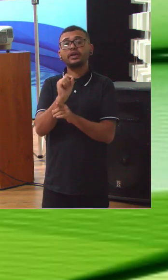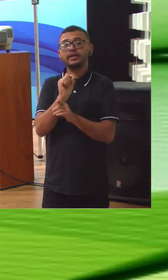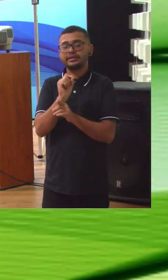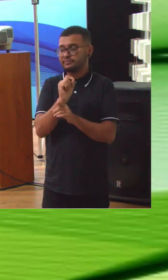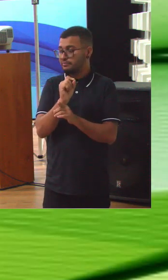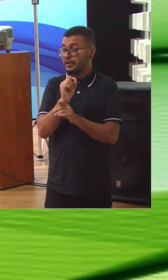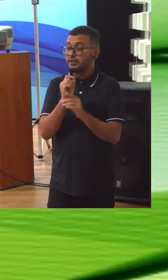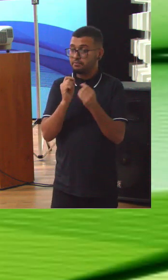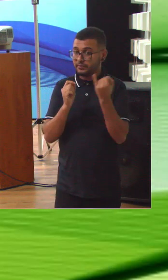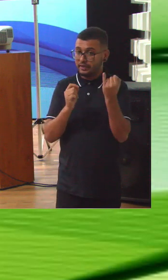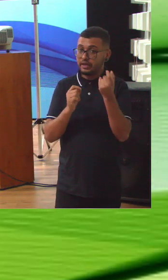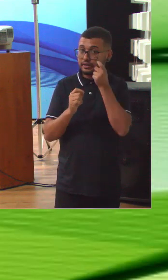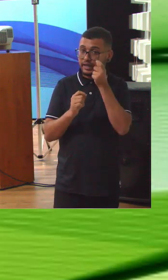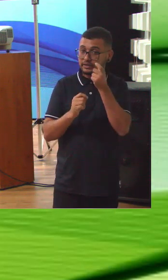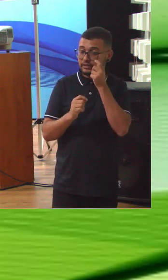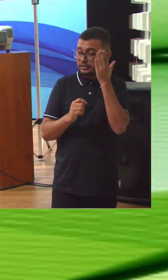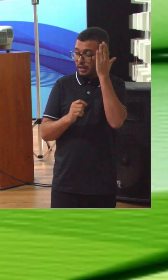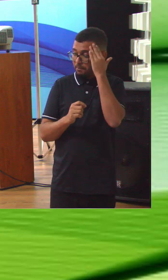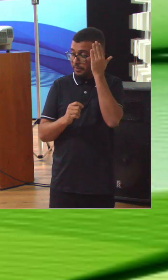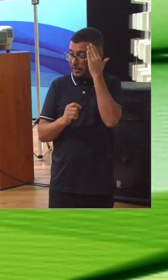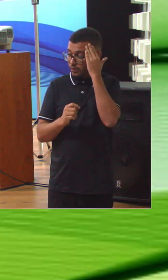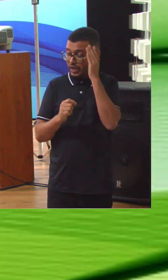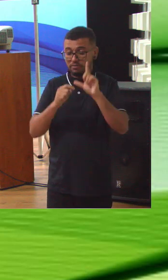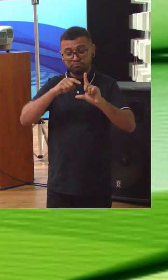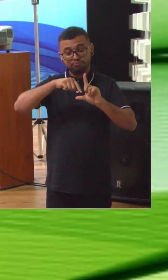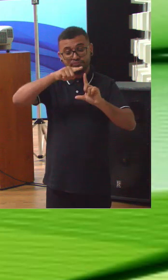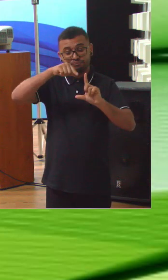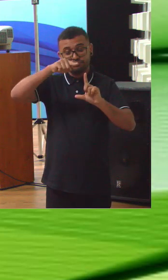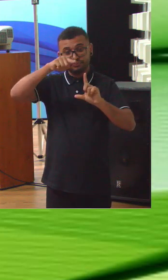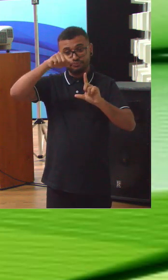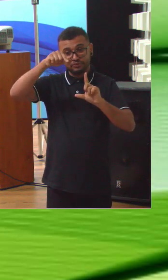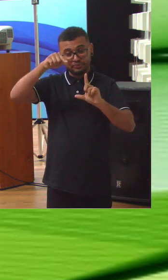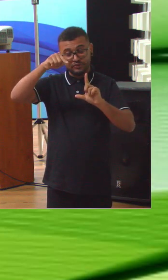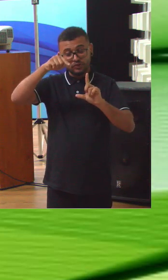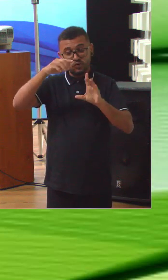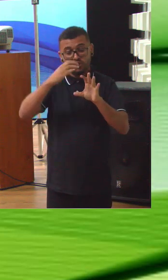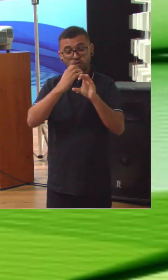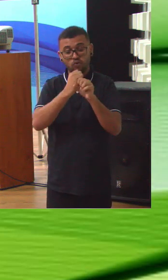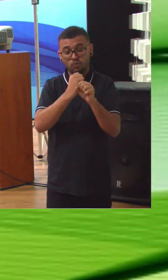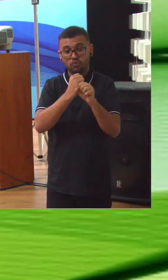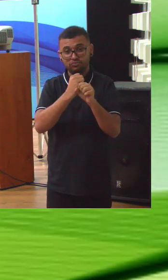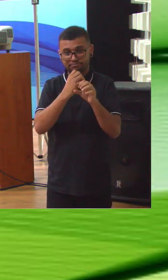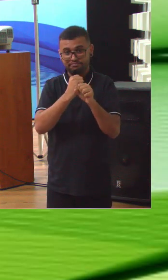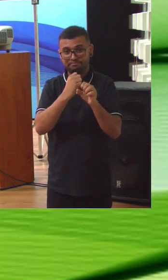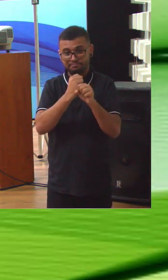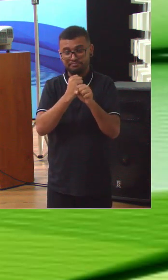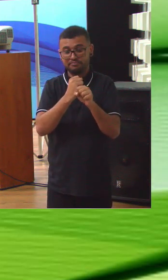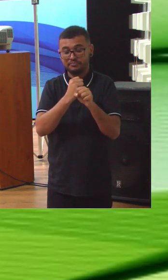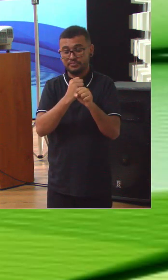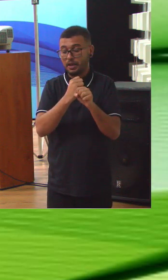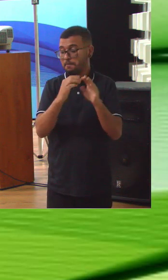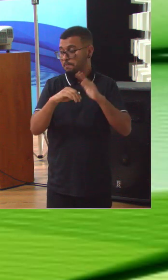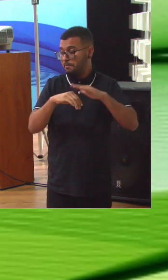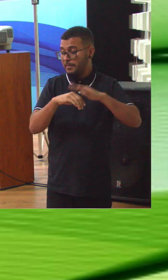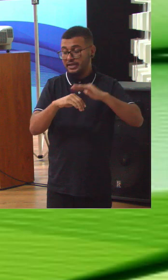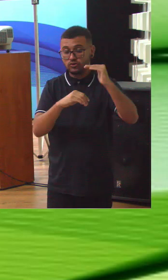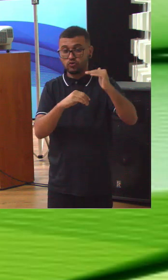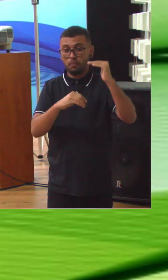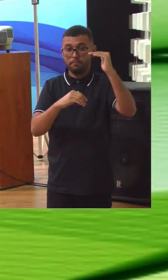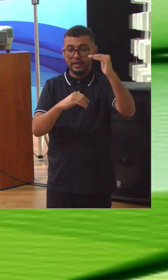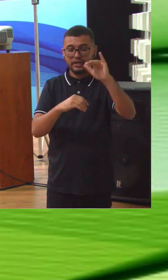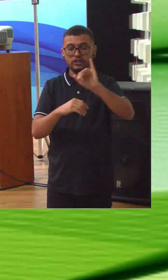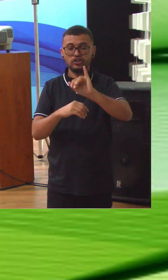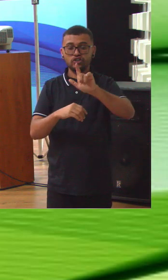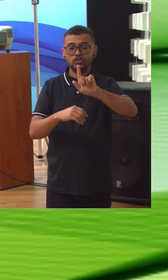A primeira coisa é que no índice mais agrupado, mais o índice superior, chamado